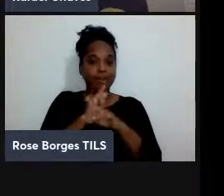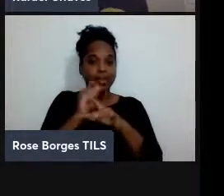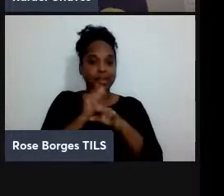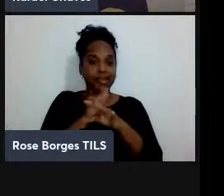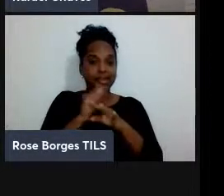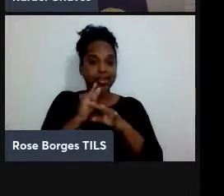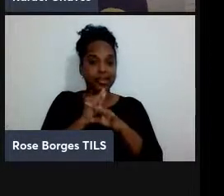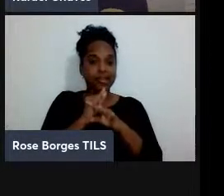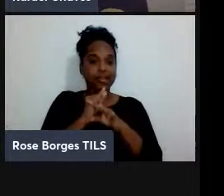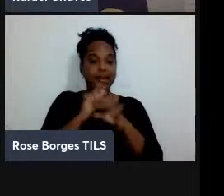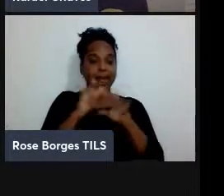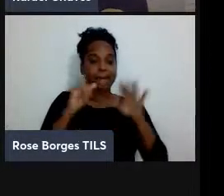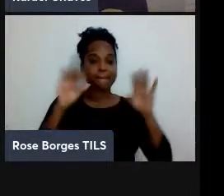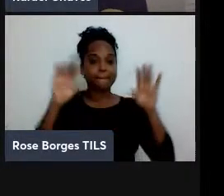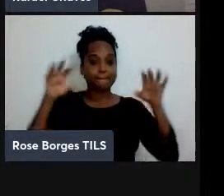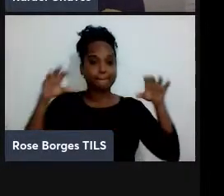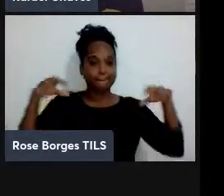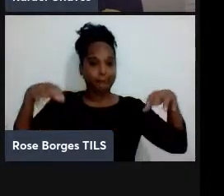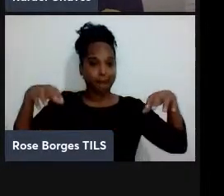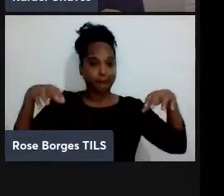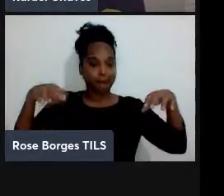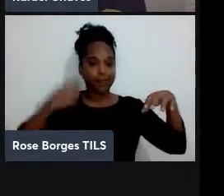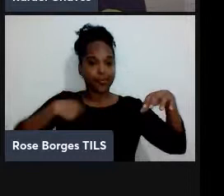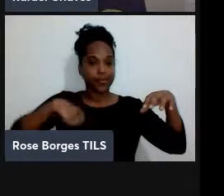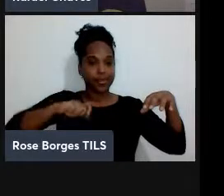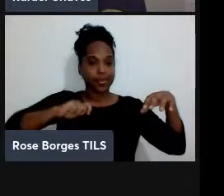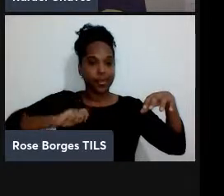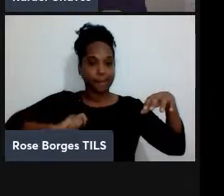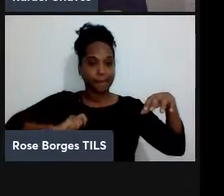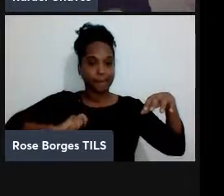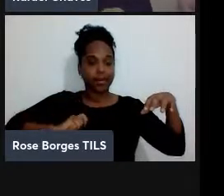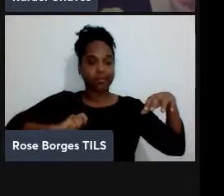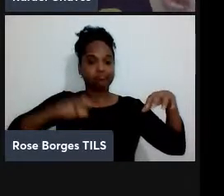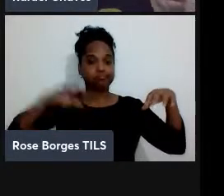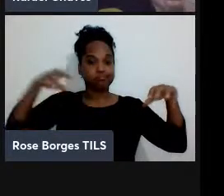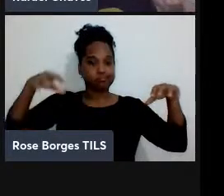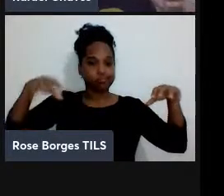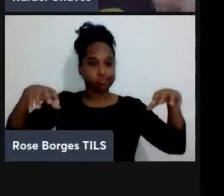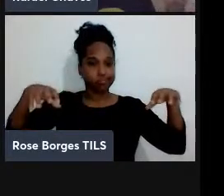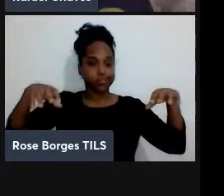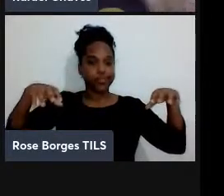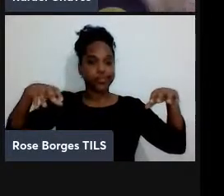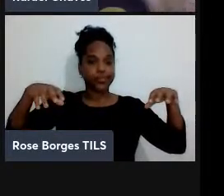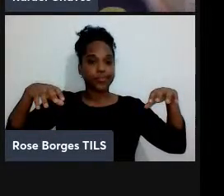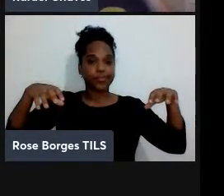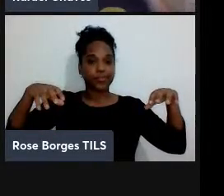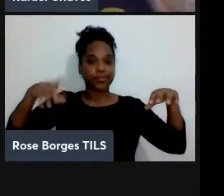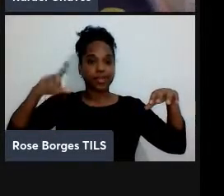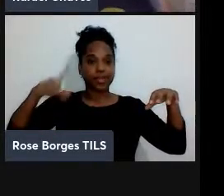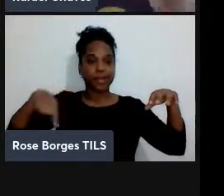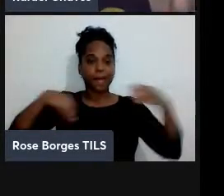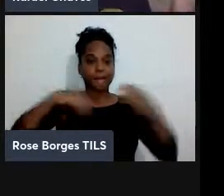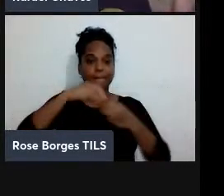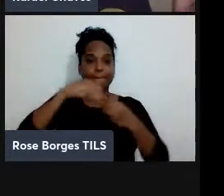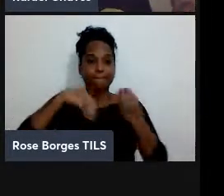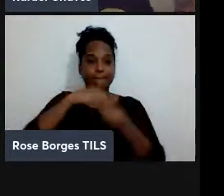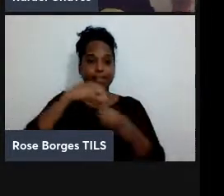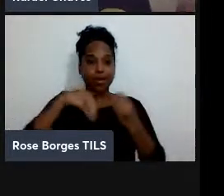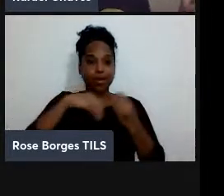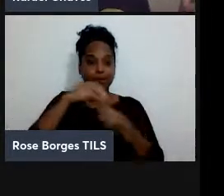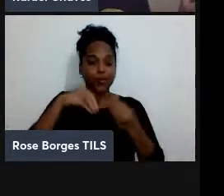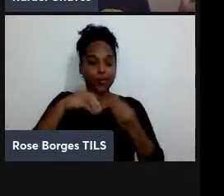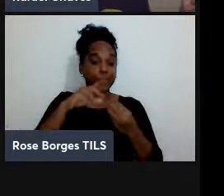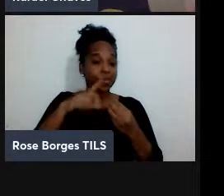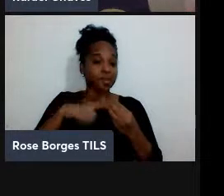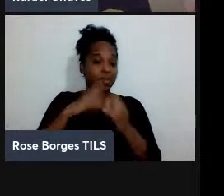duas ilhas espanholas La Palma e Tenerife então é um emaranhamento que é quase macroscópico não no